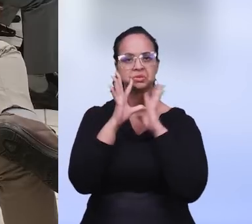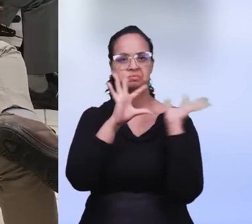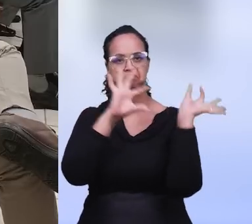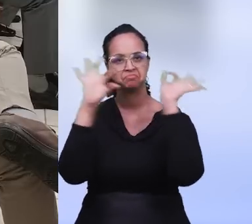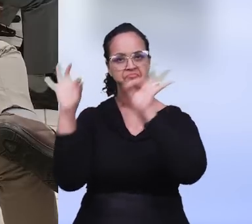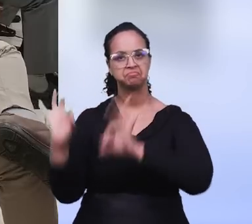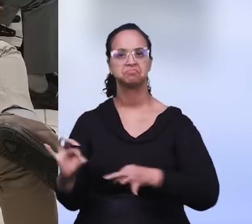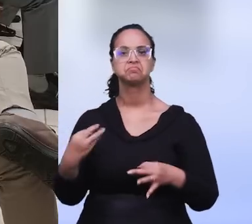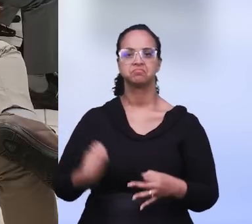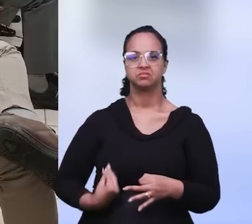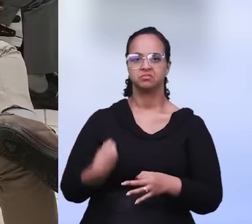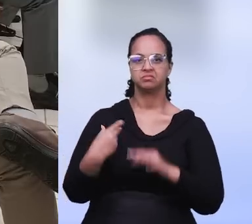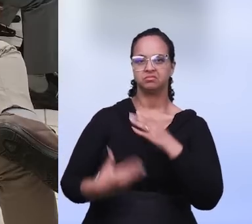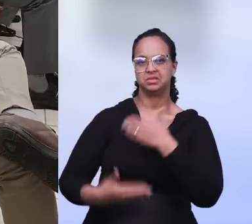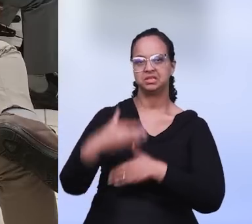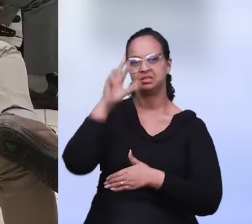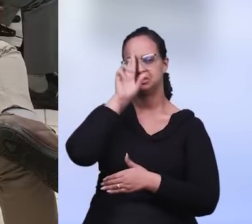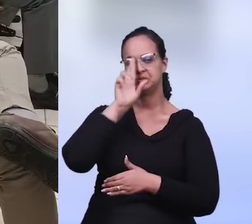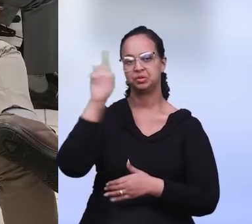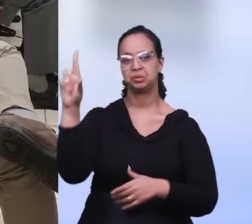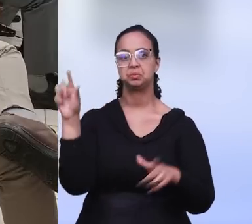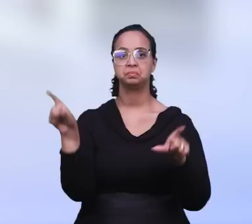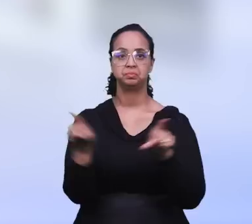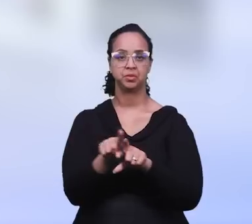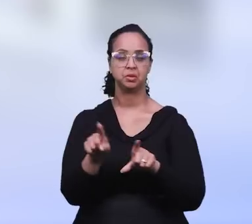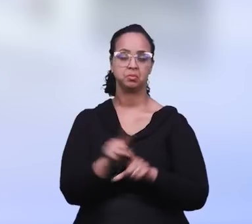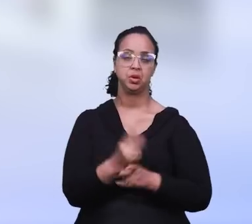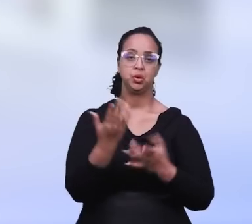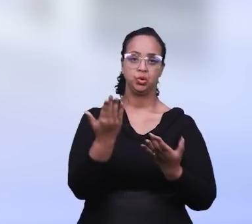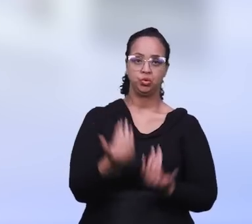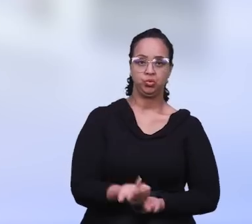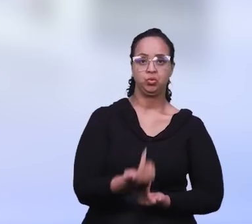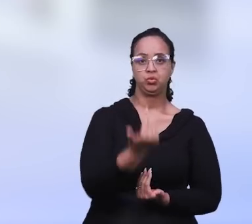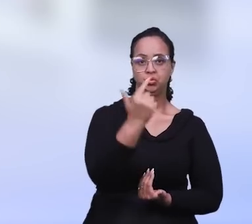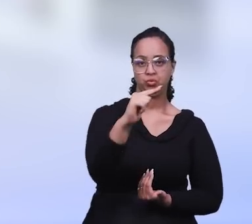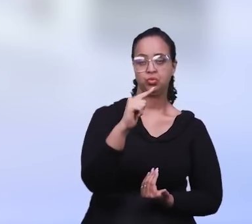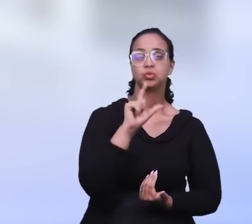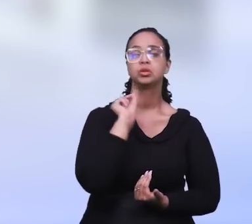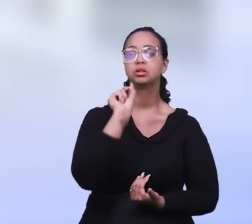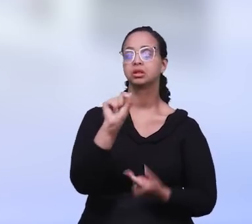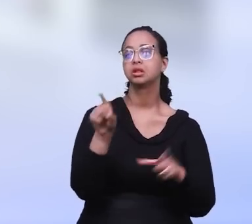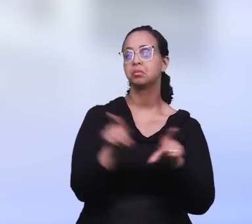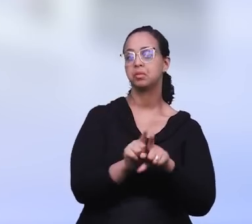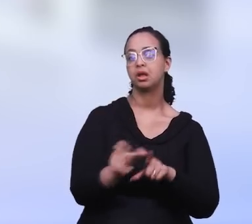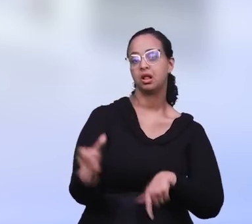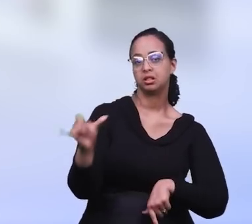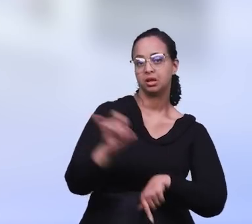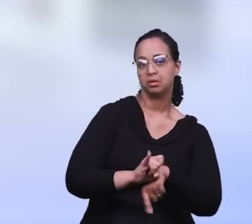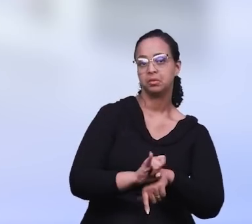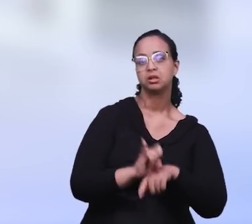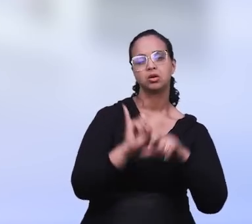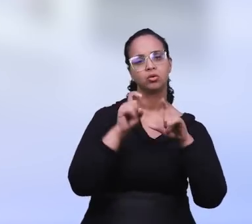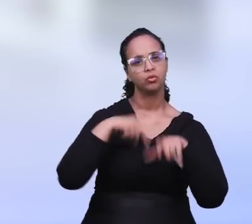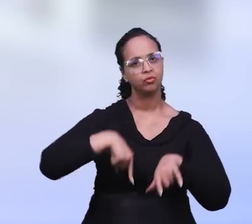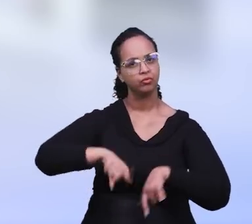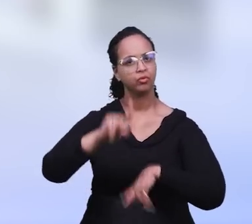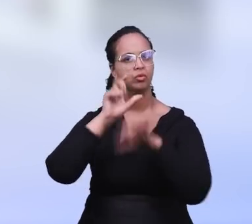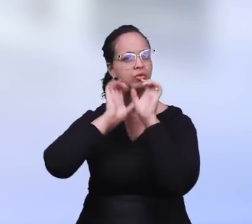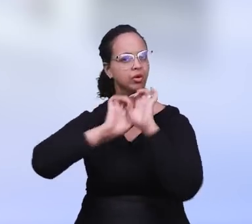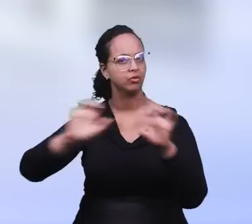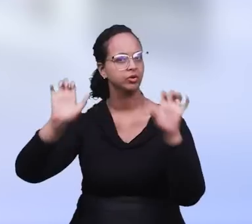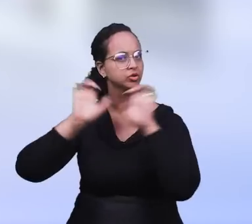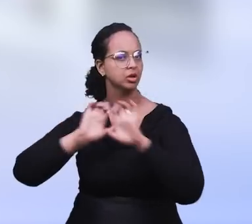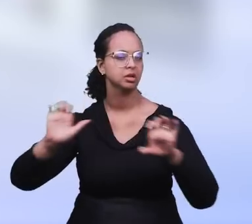foram beneficiados pela presença do Senhor. E os jovens do Polo Afogados, também na capital, foram ao campo